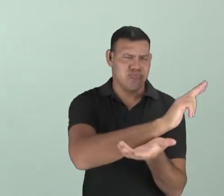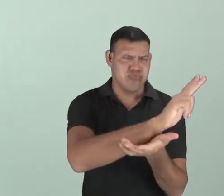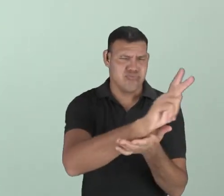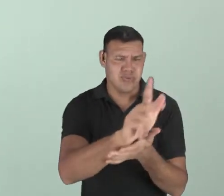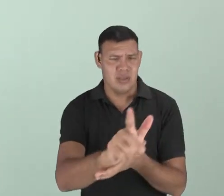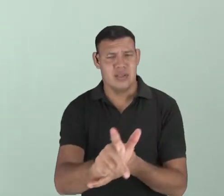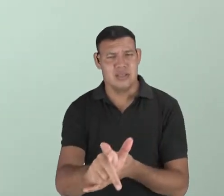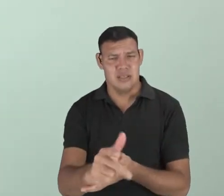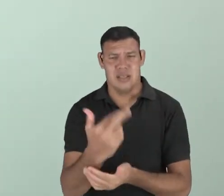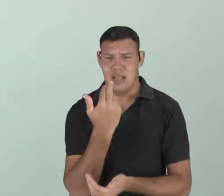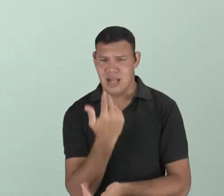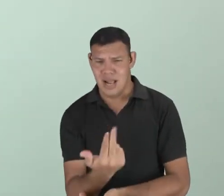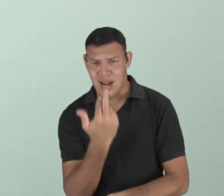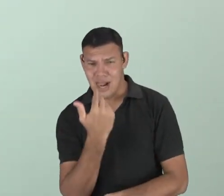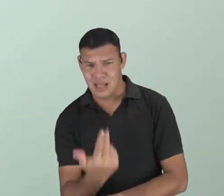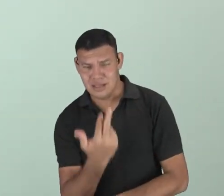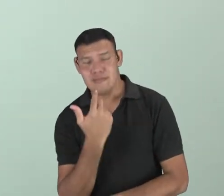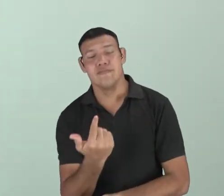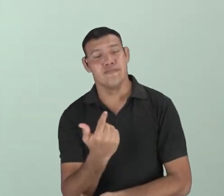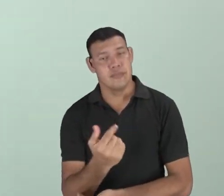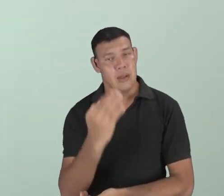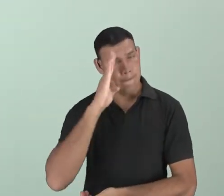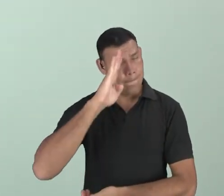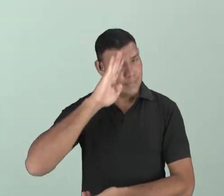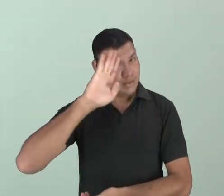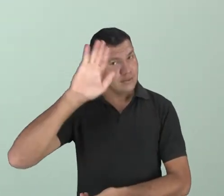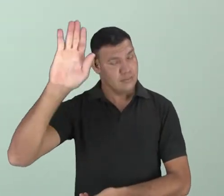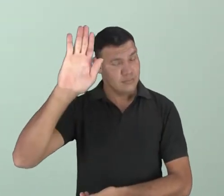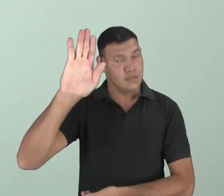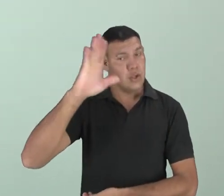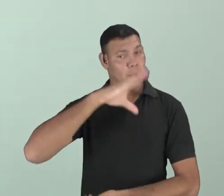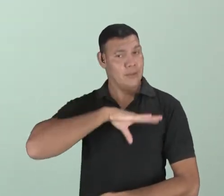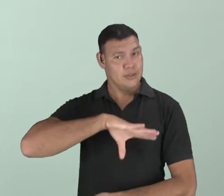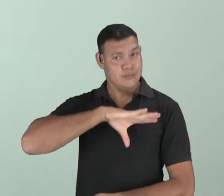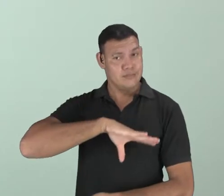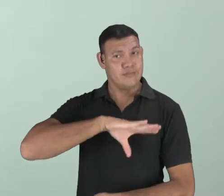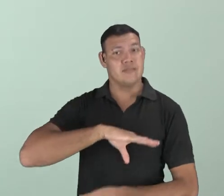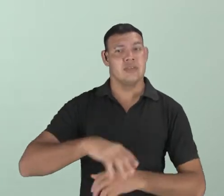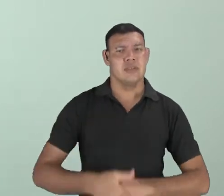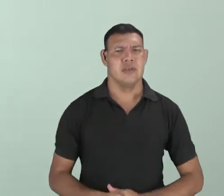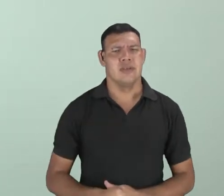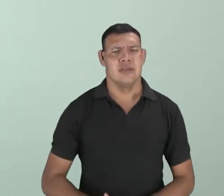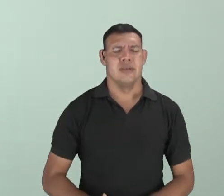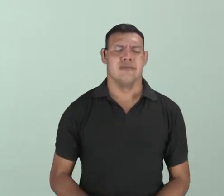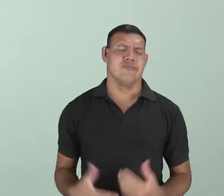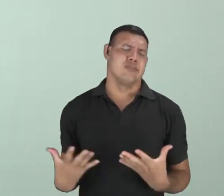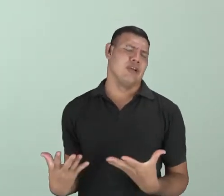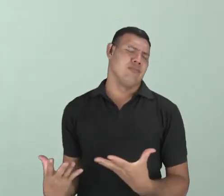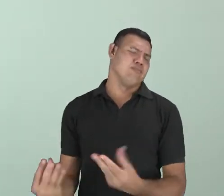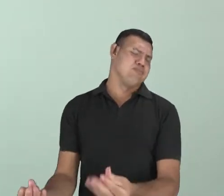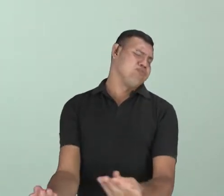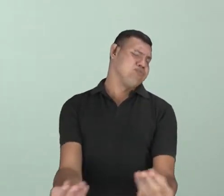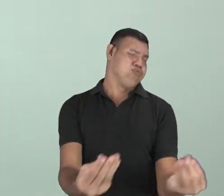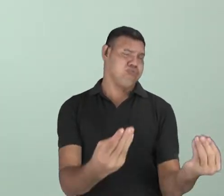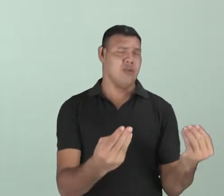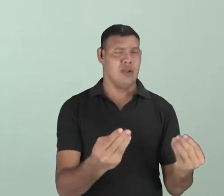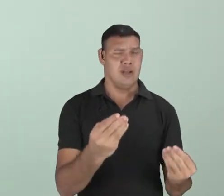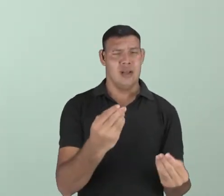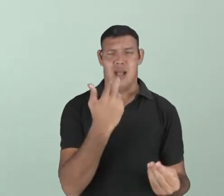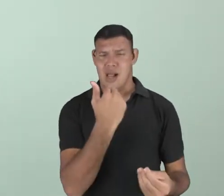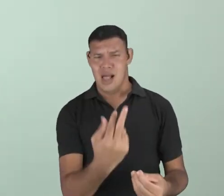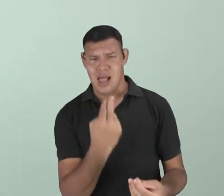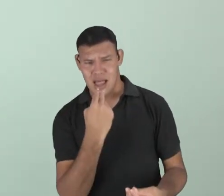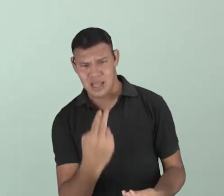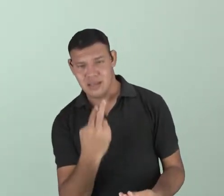a nossa língua portuguesa. Então esse número grande de línguas, de interferências